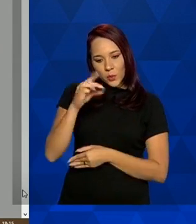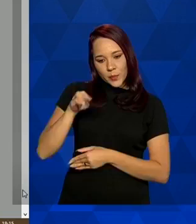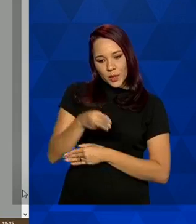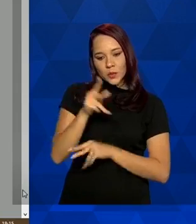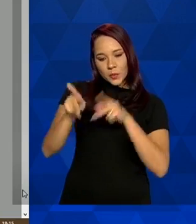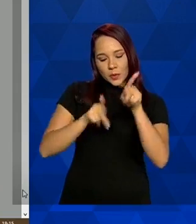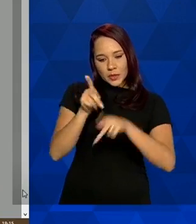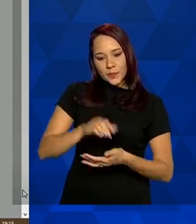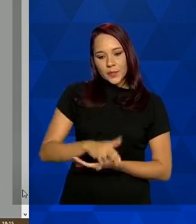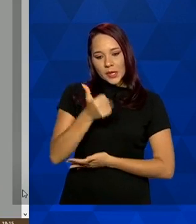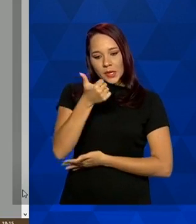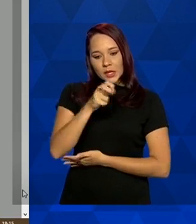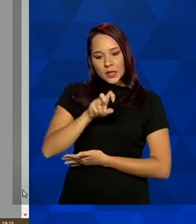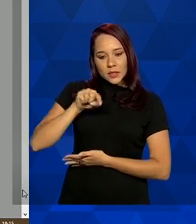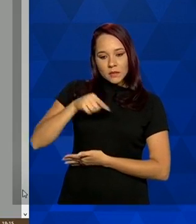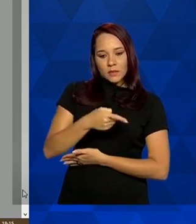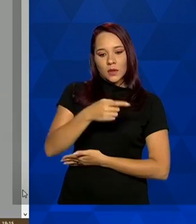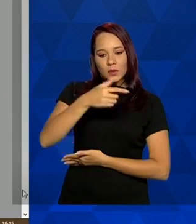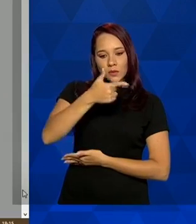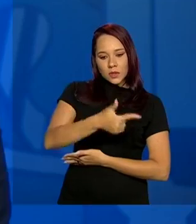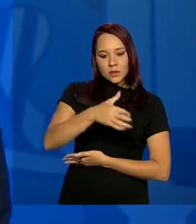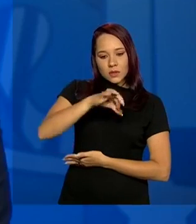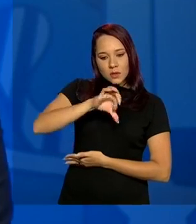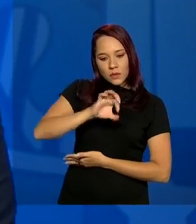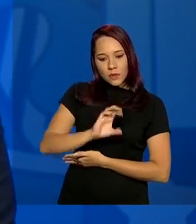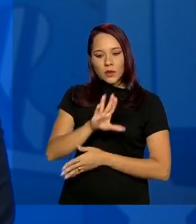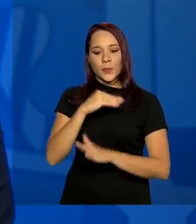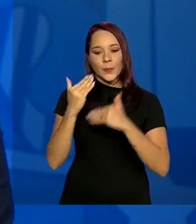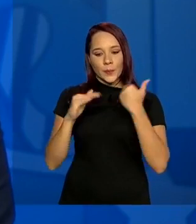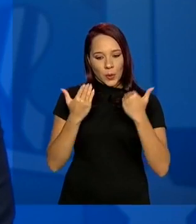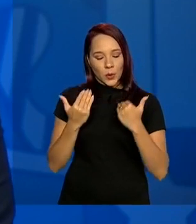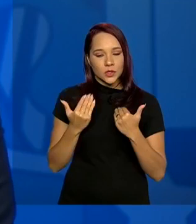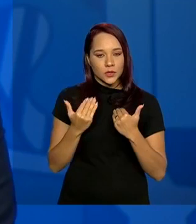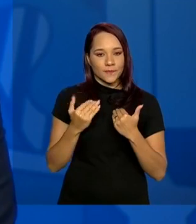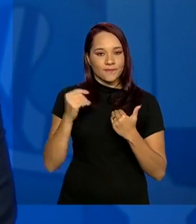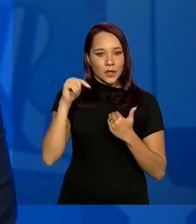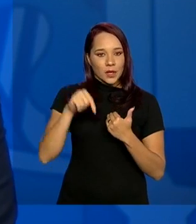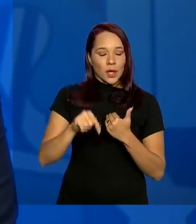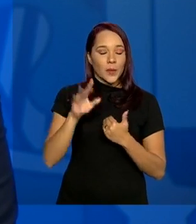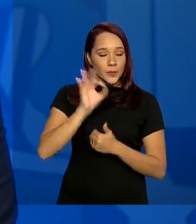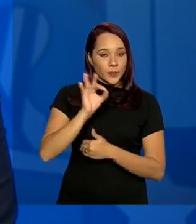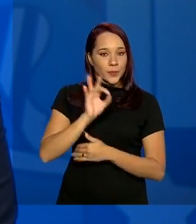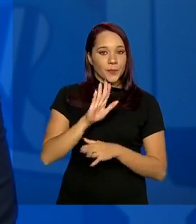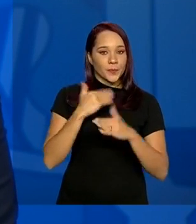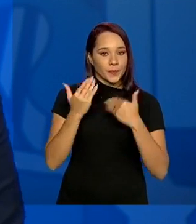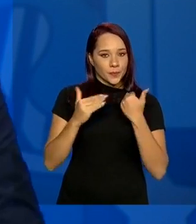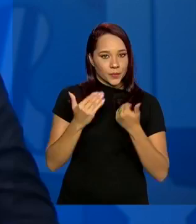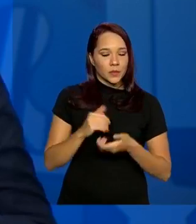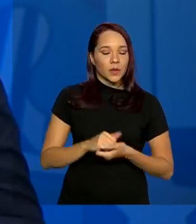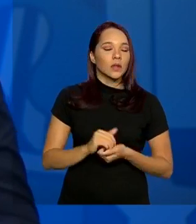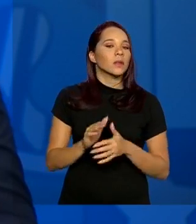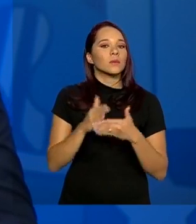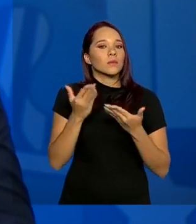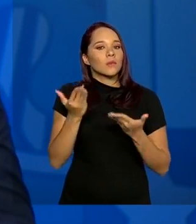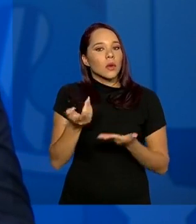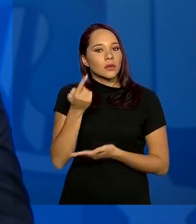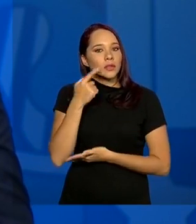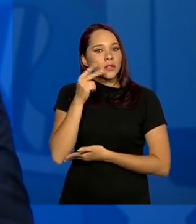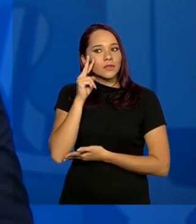.290 óbitos e 173 óbitos por um milhão de habitantes era a taxa de mortalidade. Então, quando a gente,